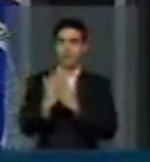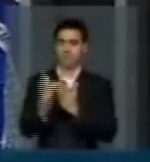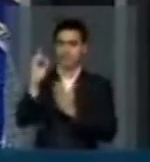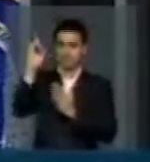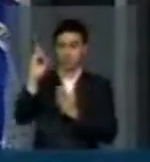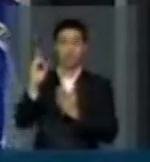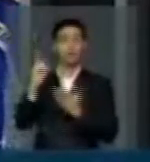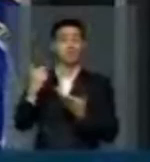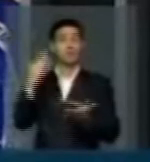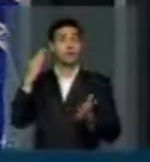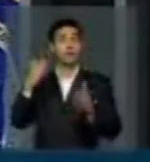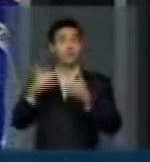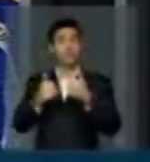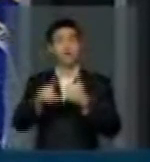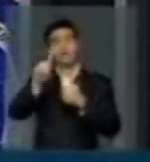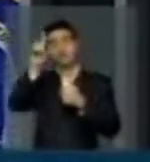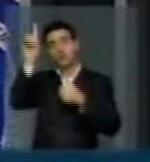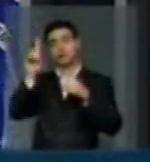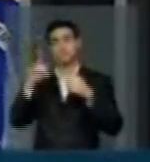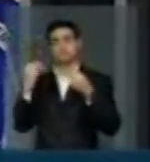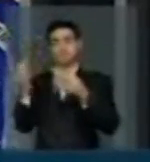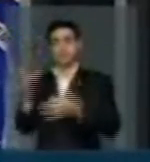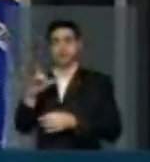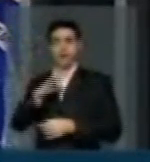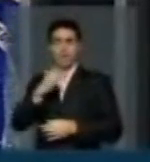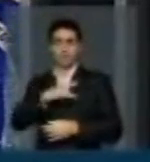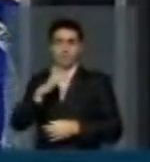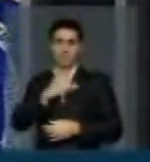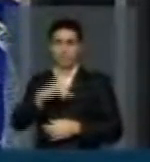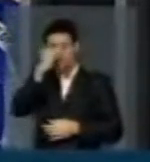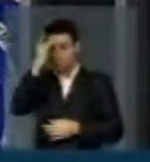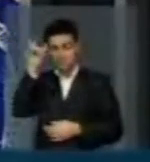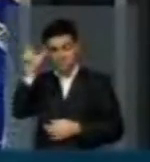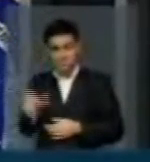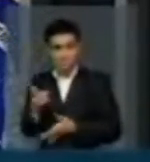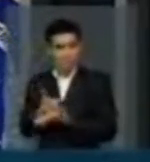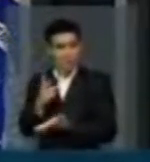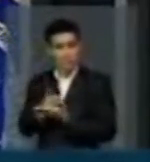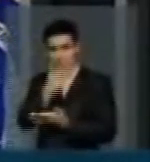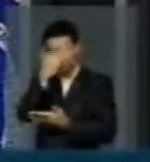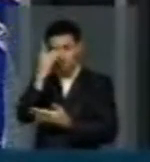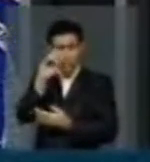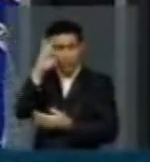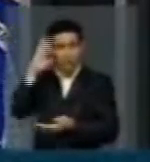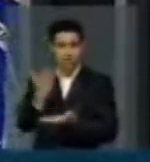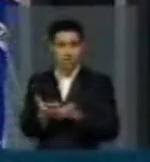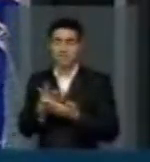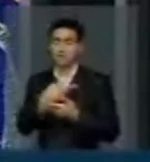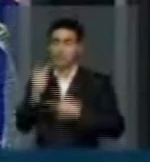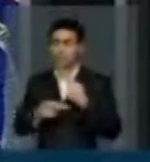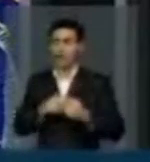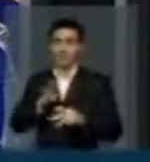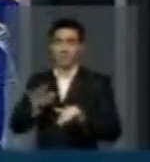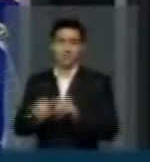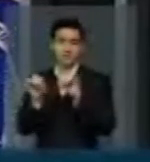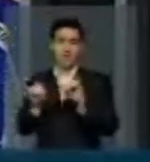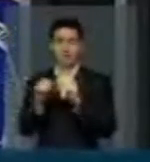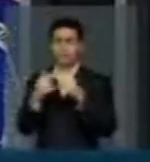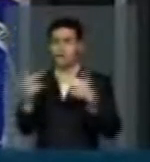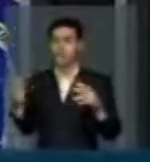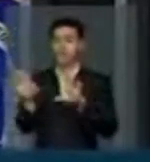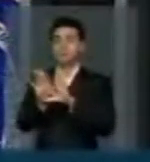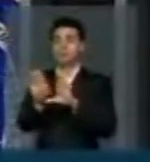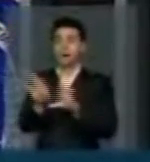finalizar aqui pedindo a Deus que tenha misericórdia, mesmo com aqueles que não acreditam e professam ideologias, que ignoram a